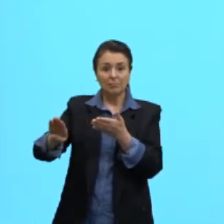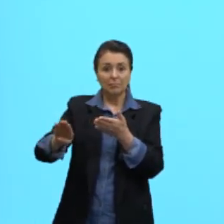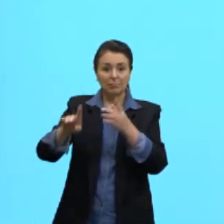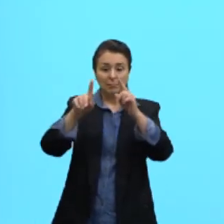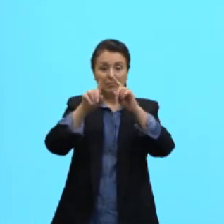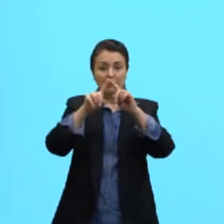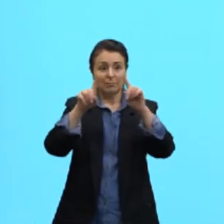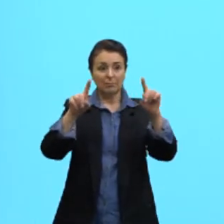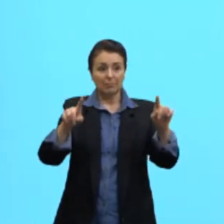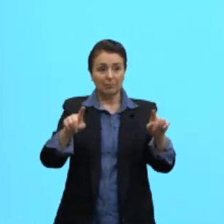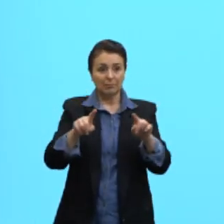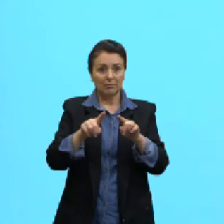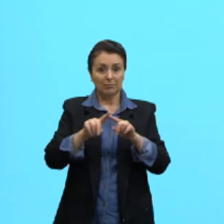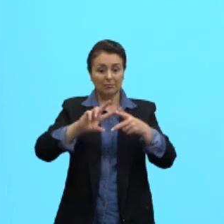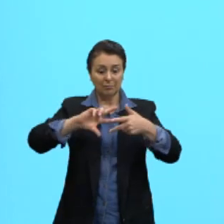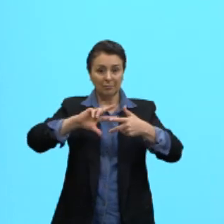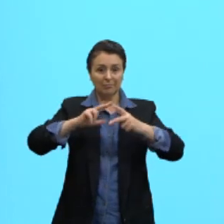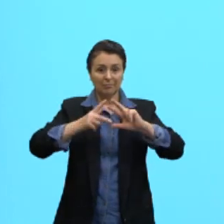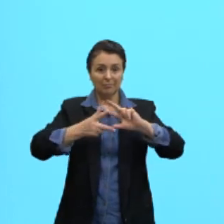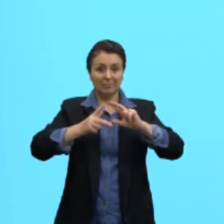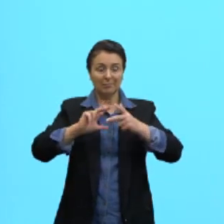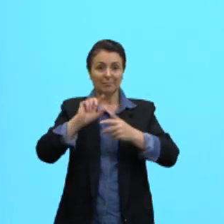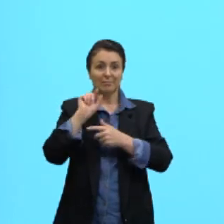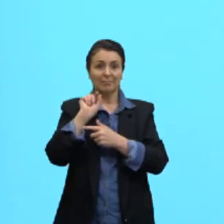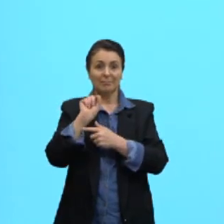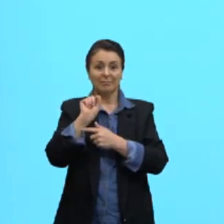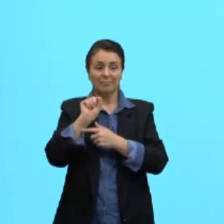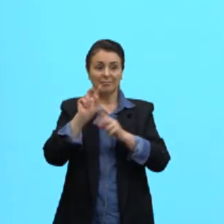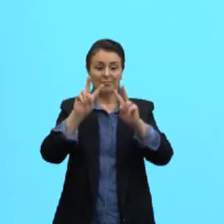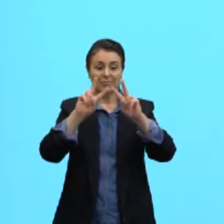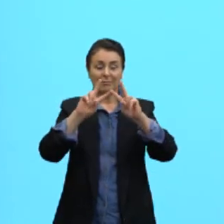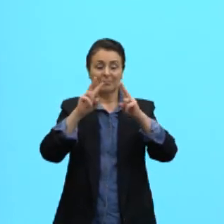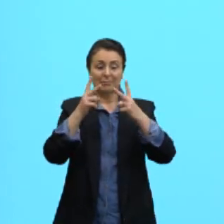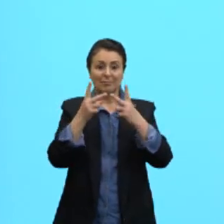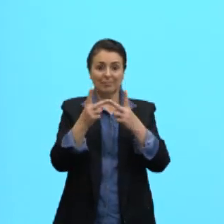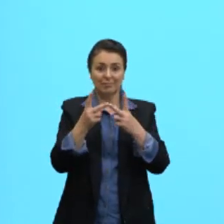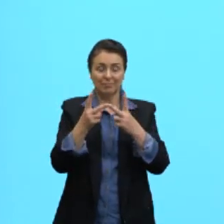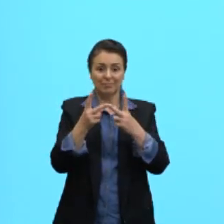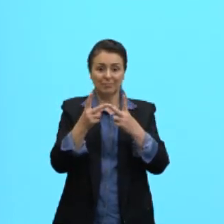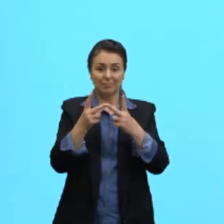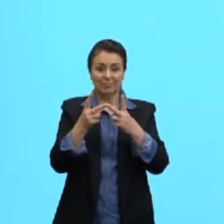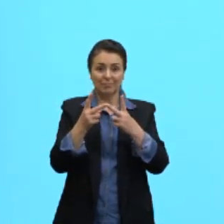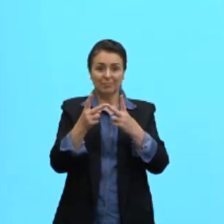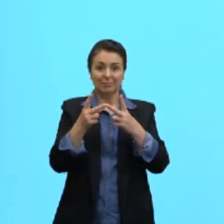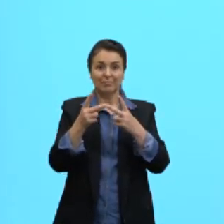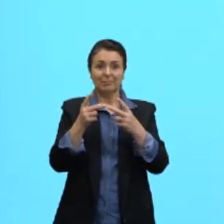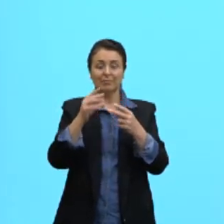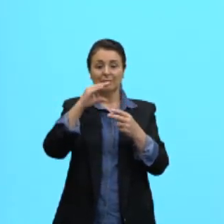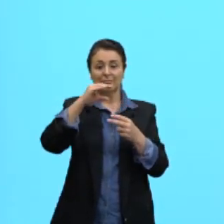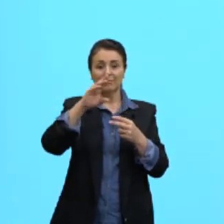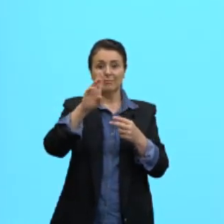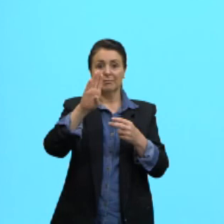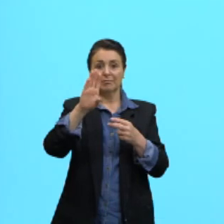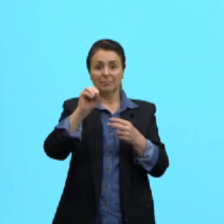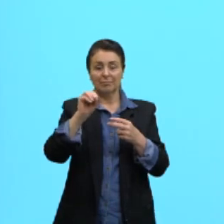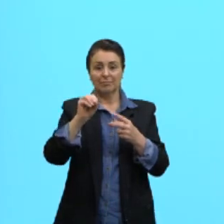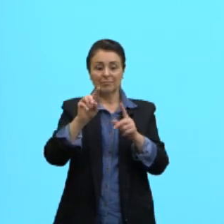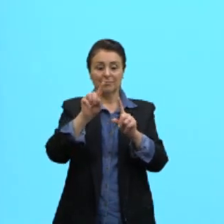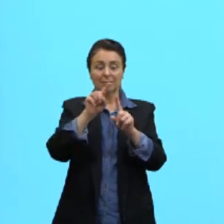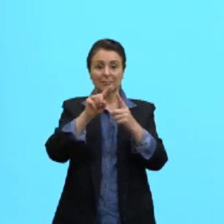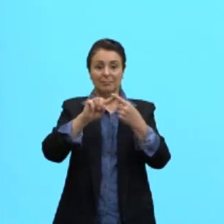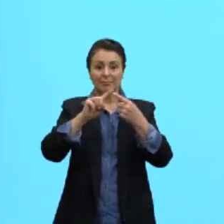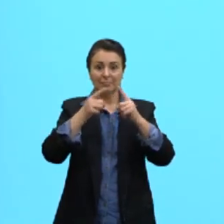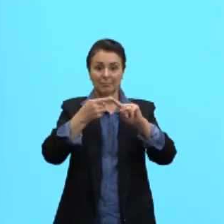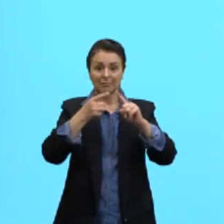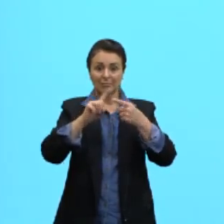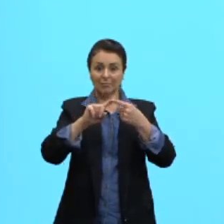Certo? Então, vamos lá. Quem era o volume deste cubo? Se o cubo tem uma aresta seis, quem